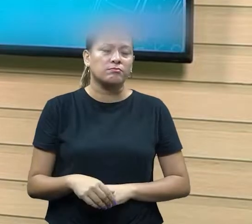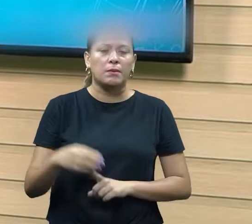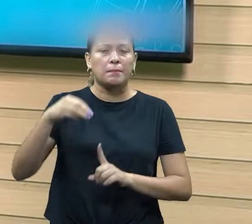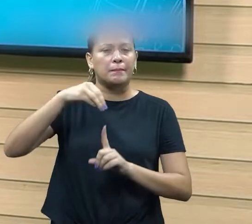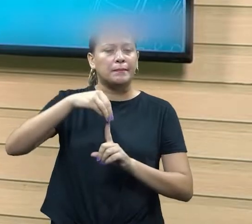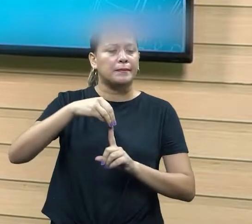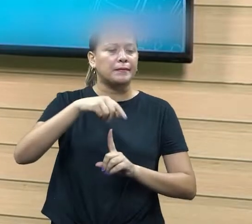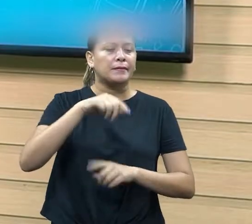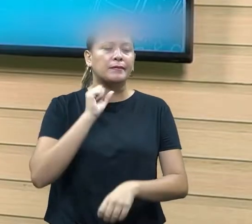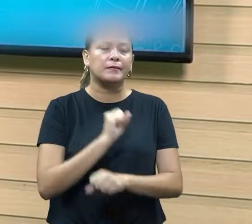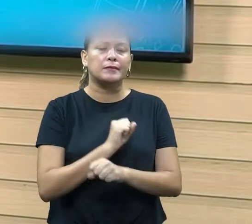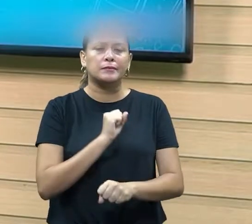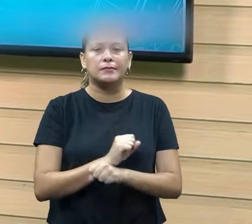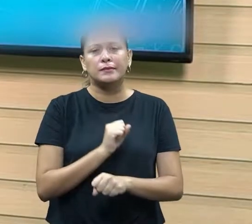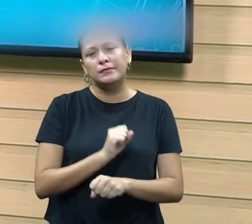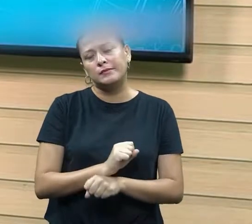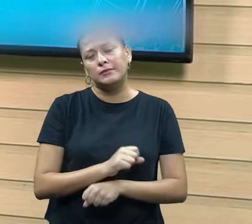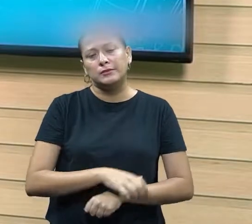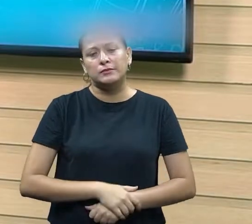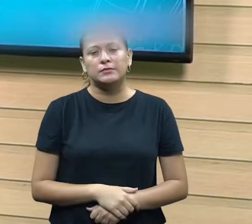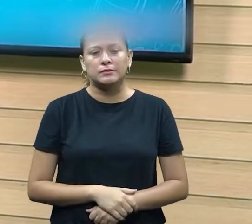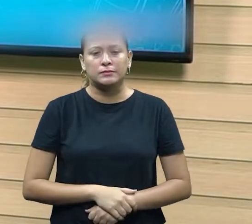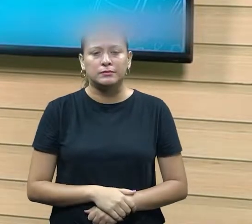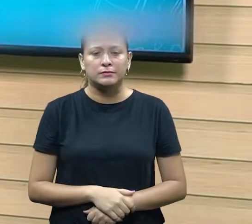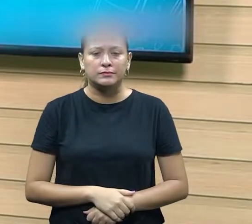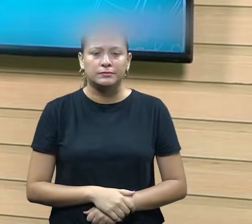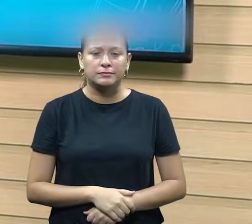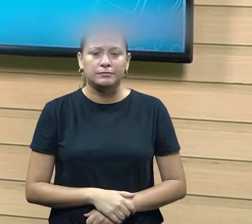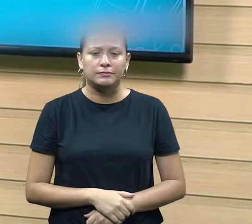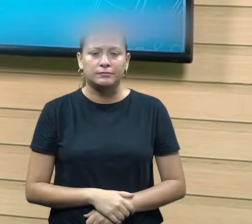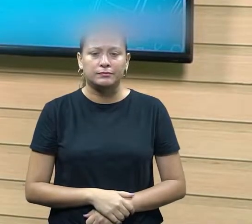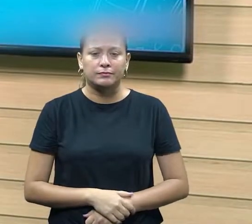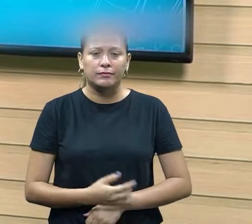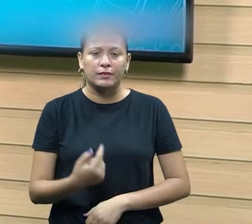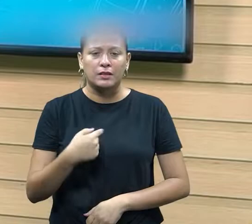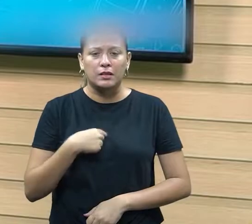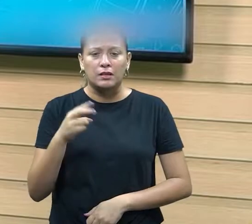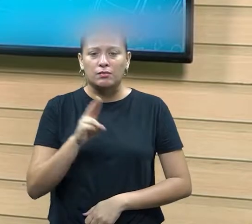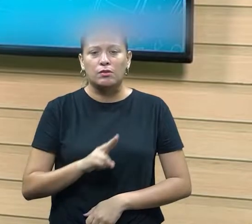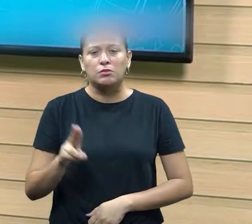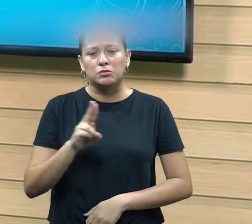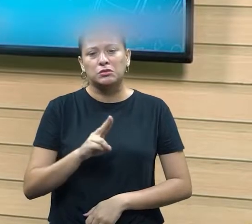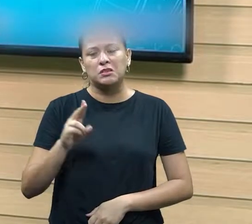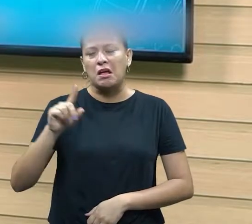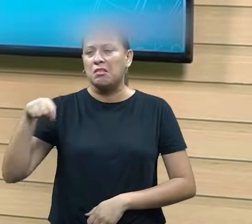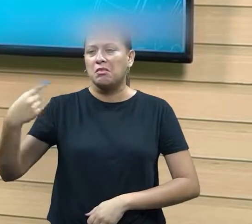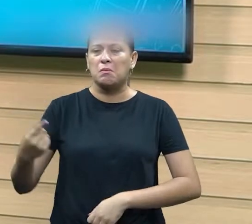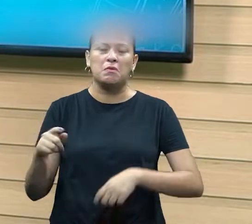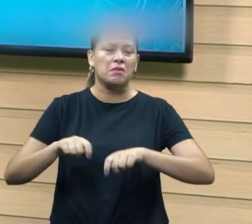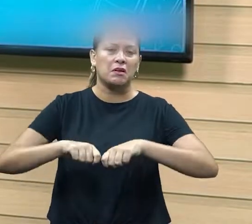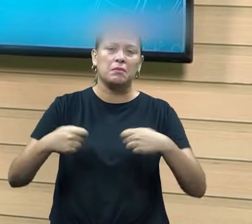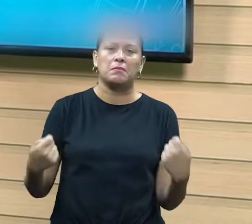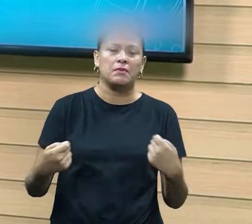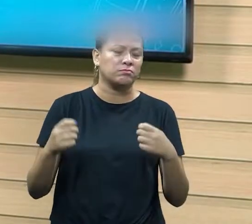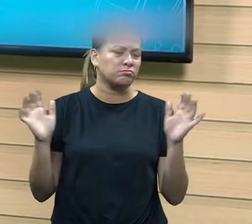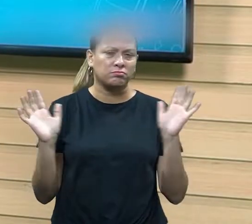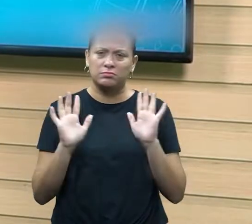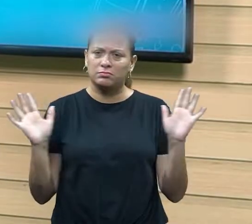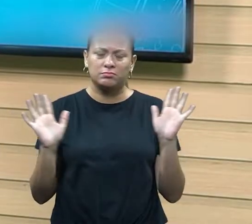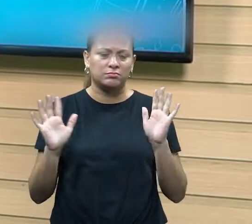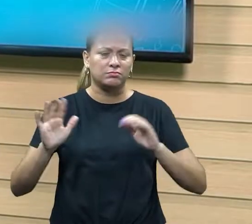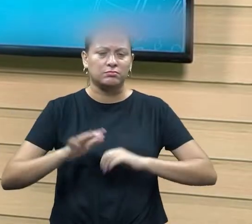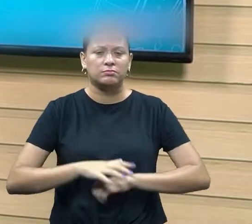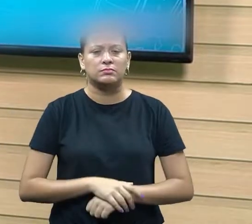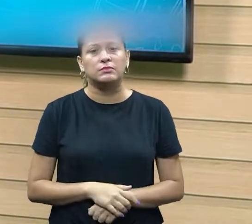eu não tenho coletivo porque eu utilizei aqui mas não vou ter desoneta eu vou arrebentar e